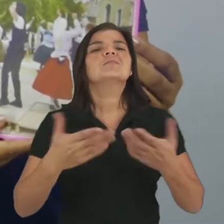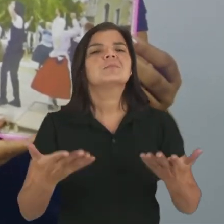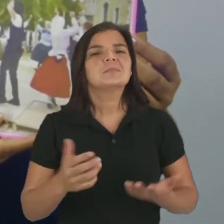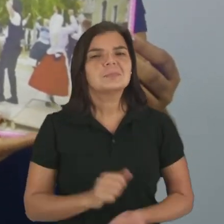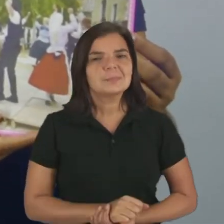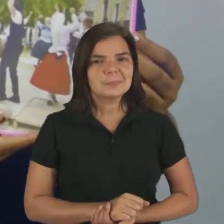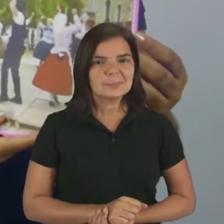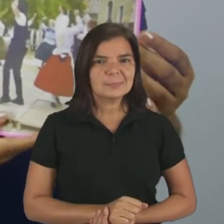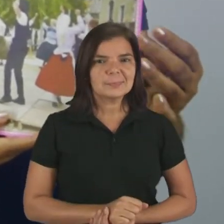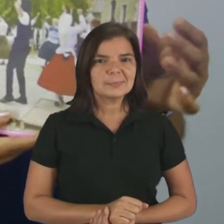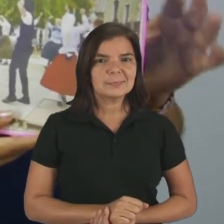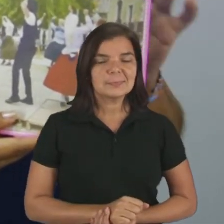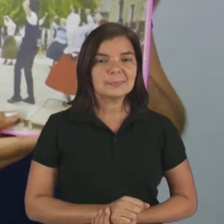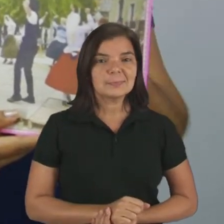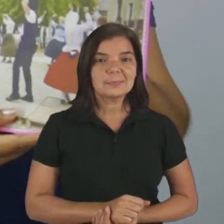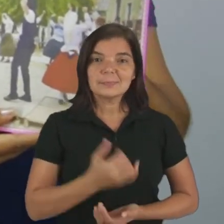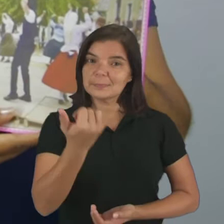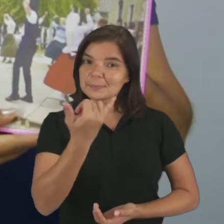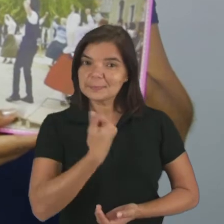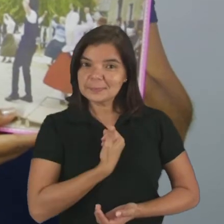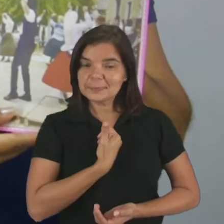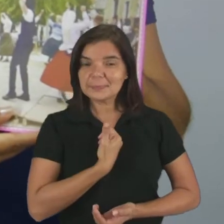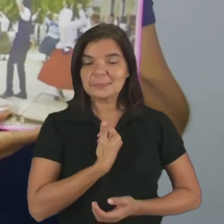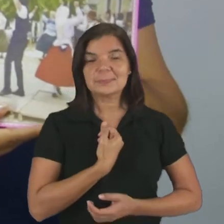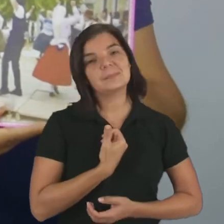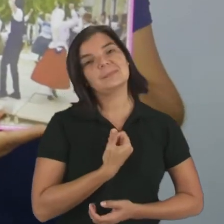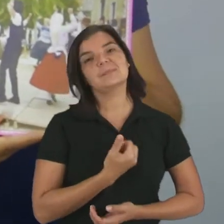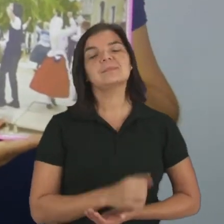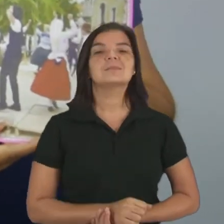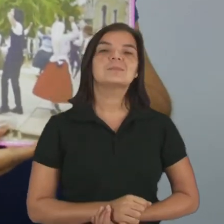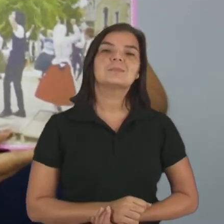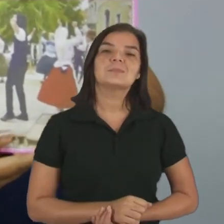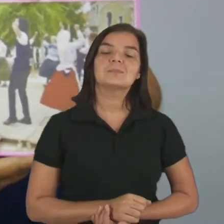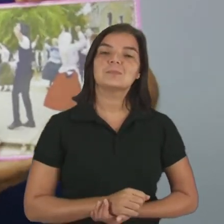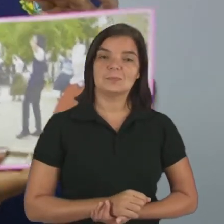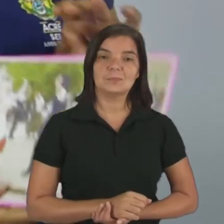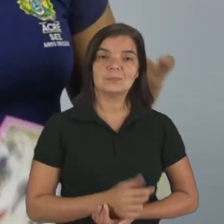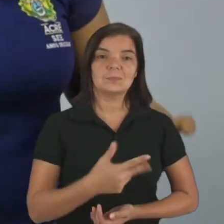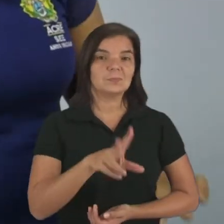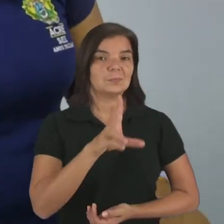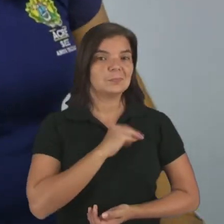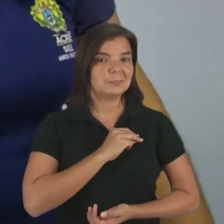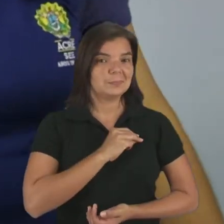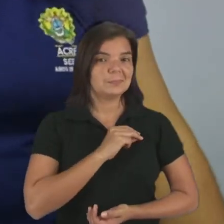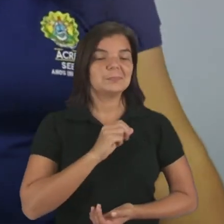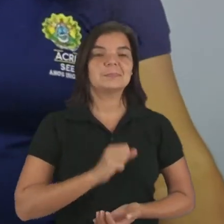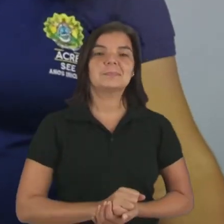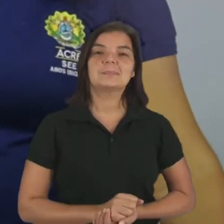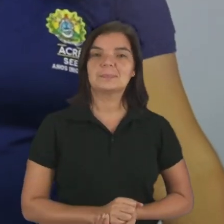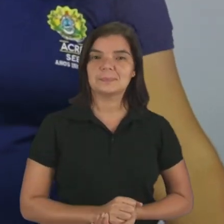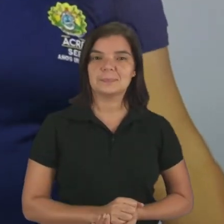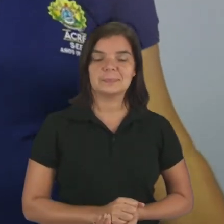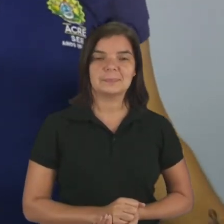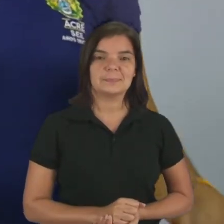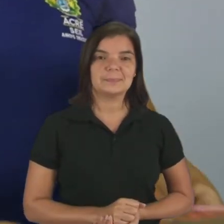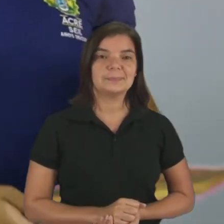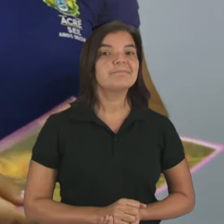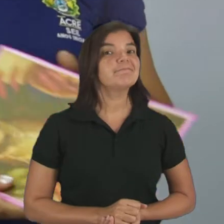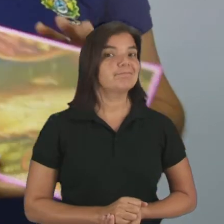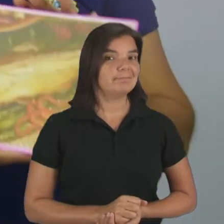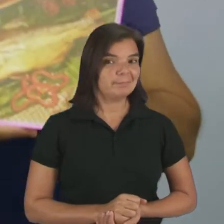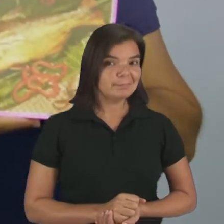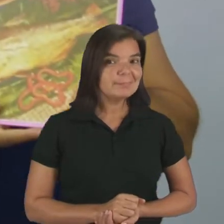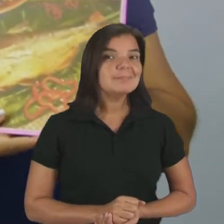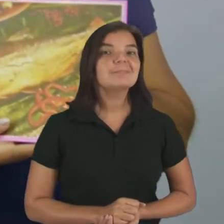Hum? Digam para mim. Da Espanha. Isso mesmo. Hum?